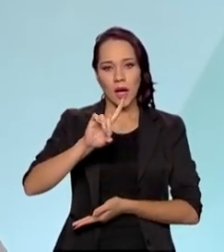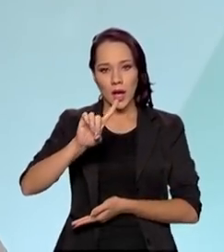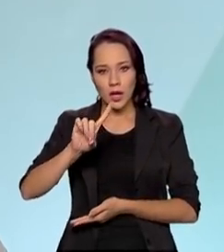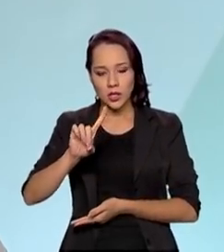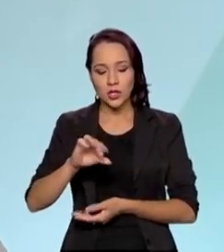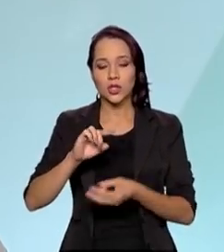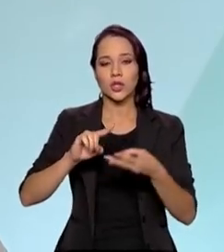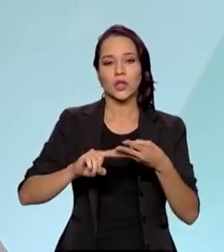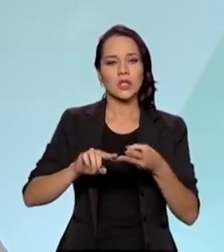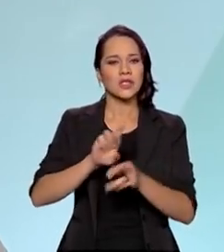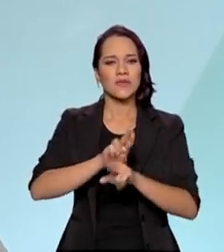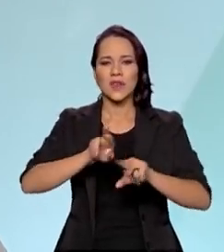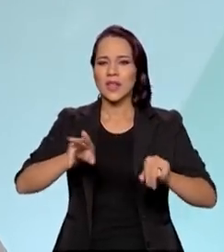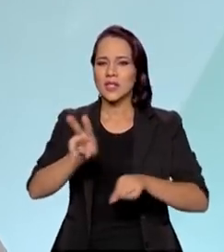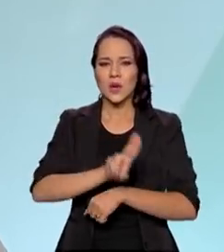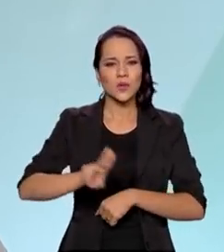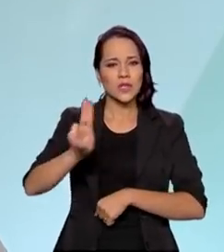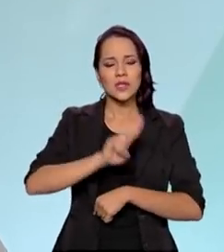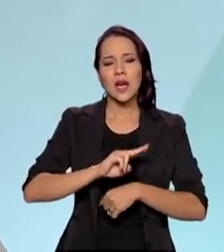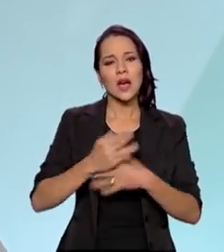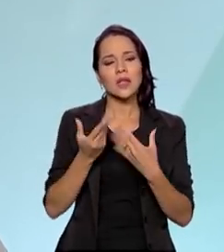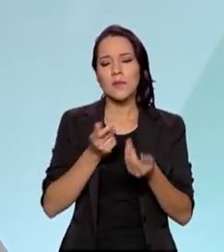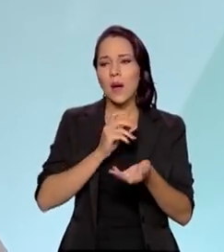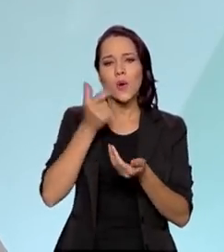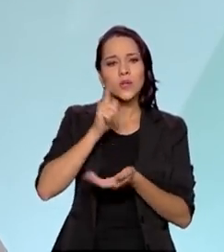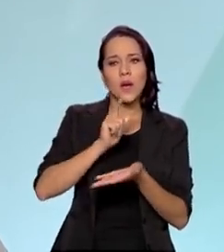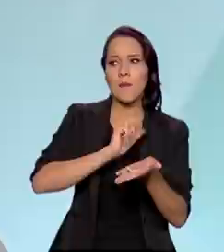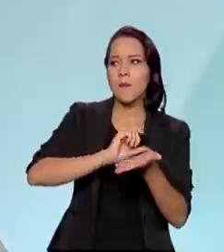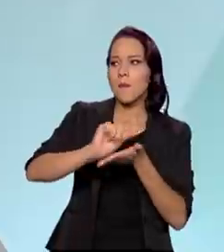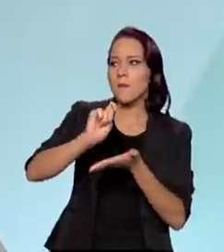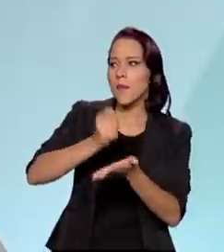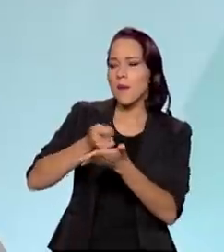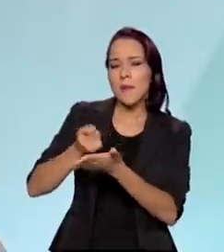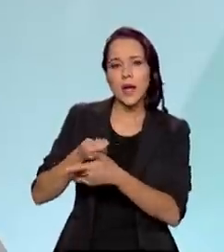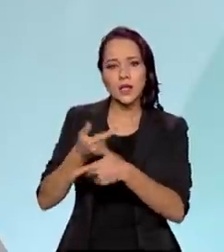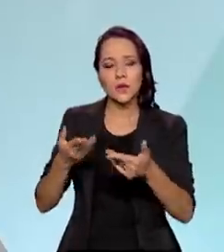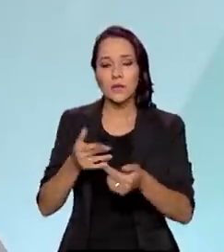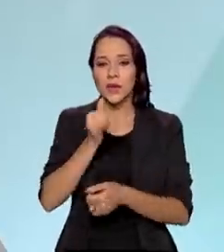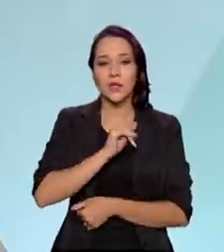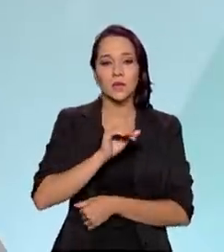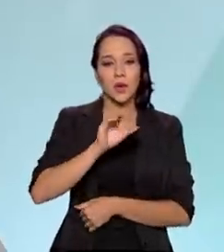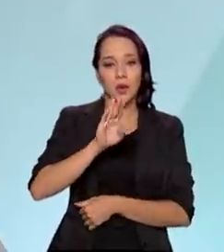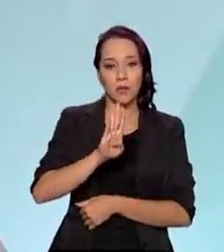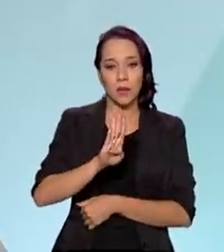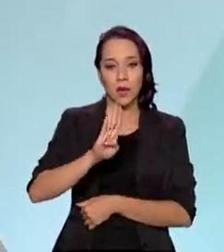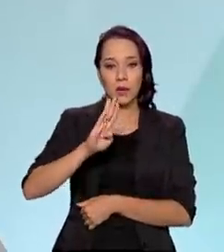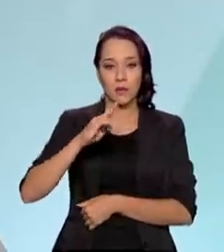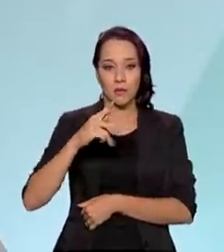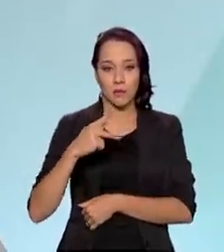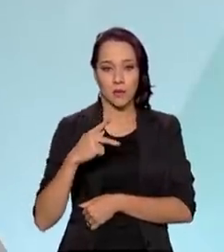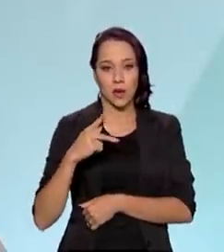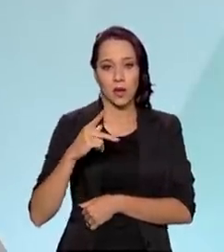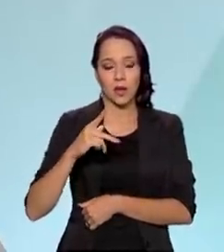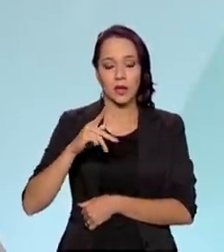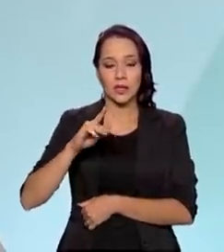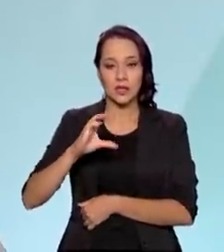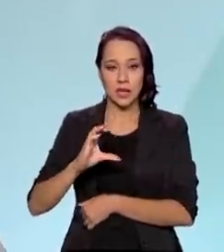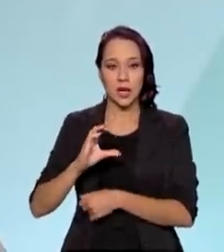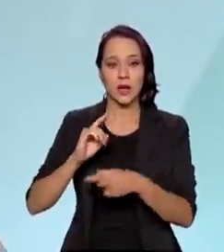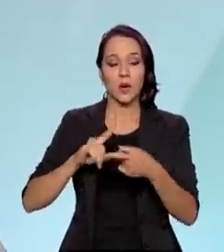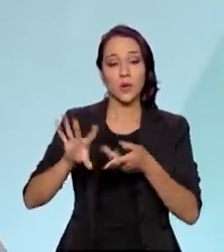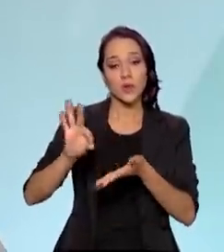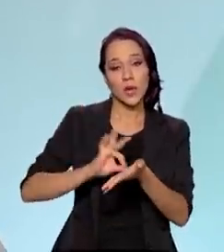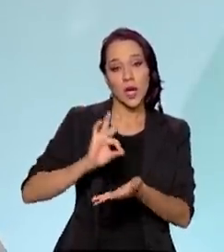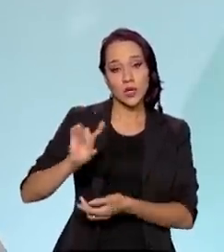várias bases que são utilizadas para que a gente possa pagar vários benefícios. Por exemplo, o BPC utiliza principalmente o Cadastro Único, o